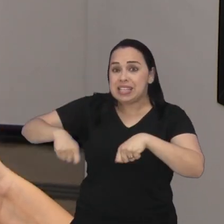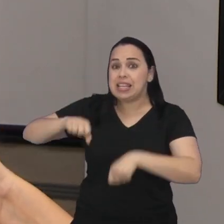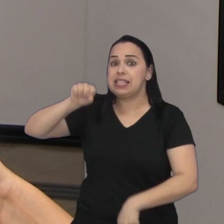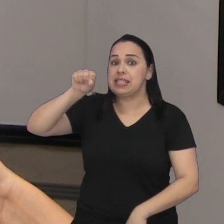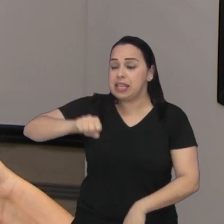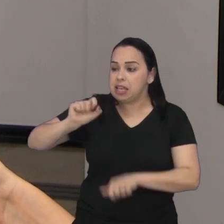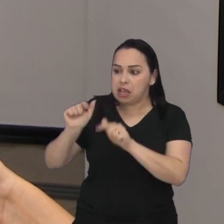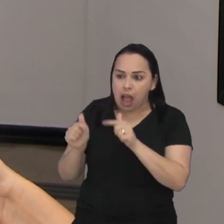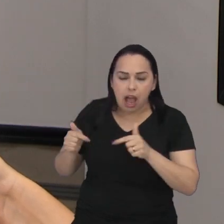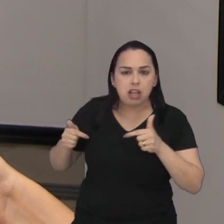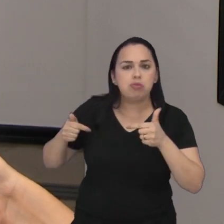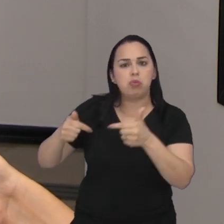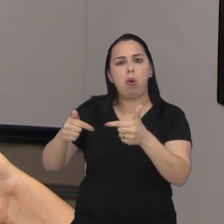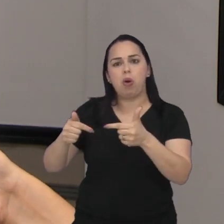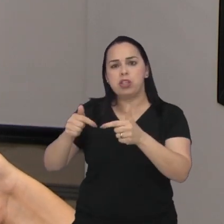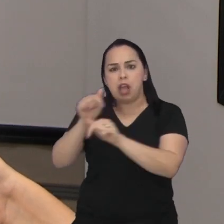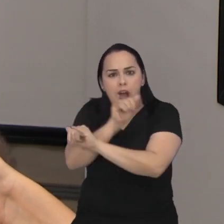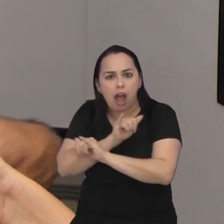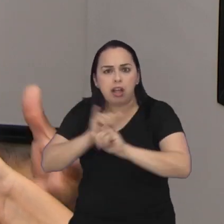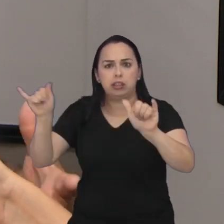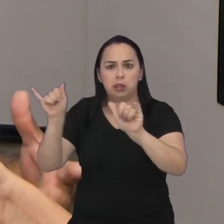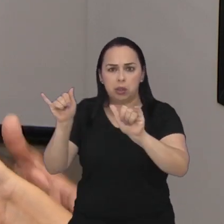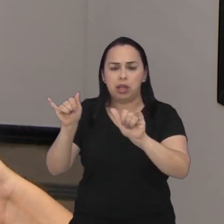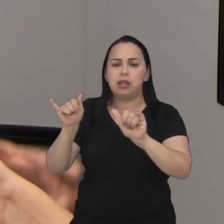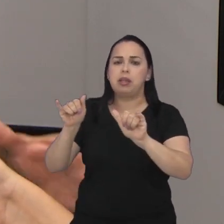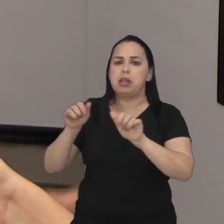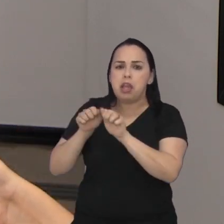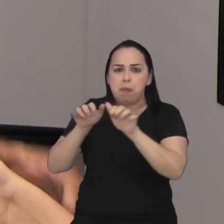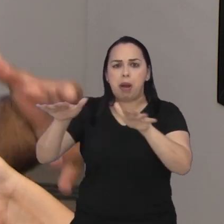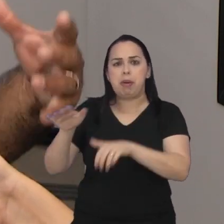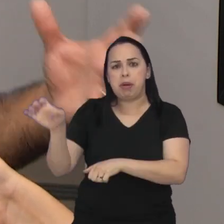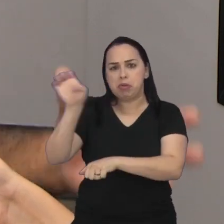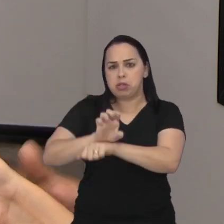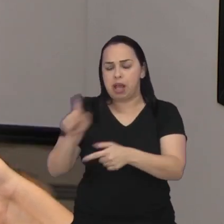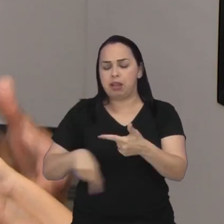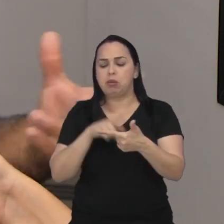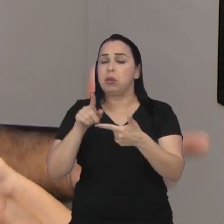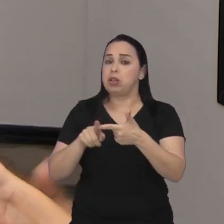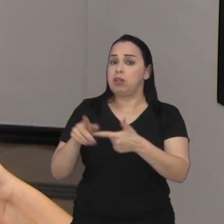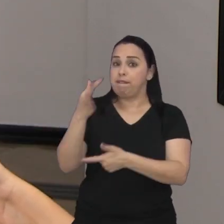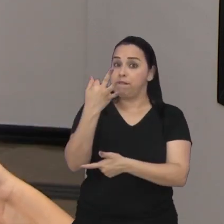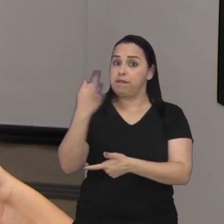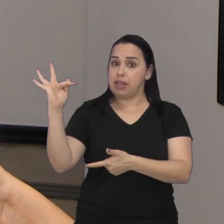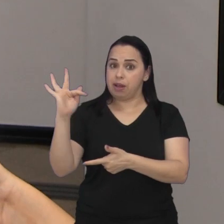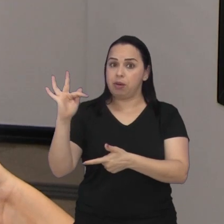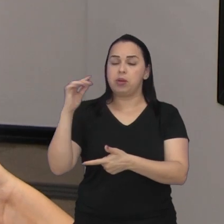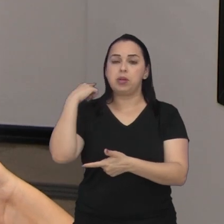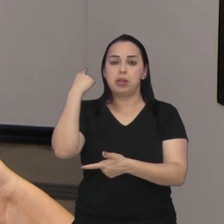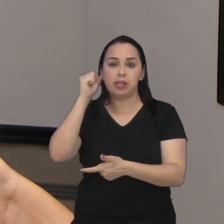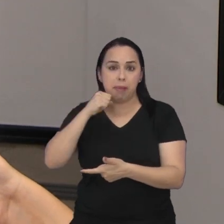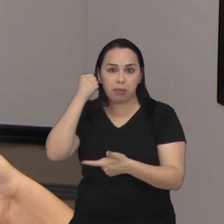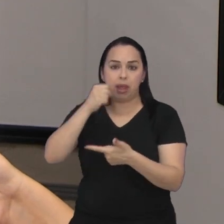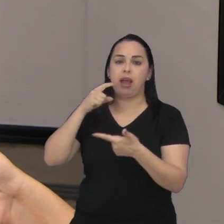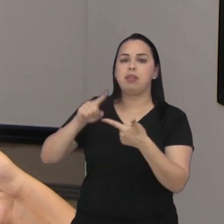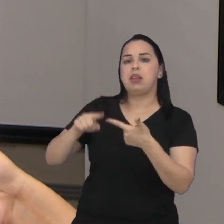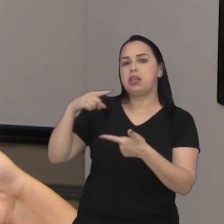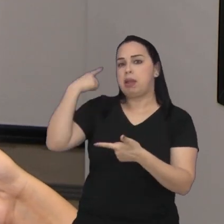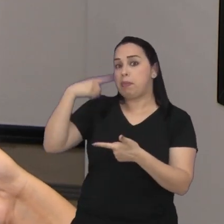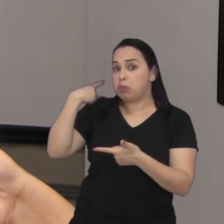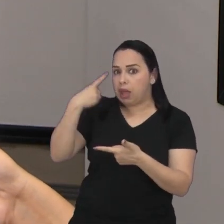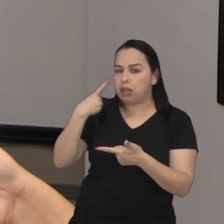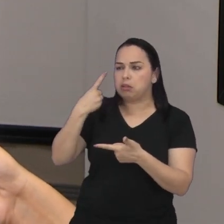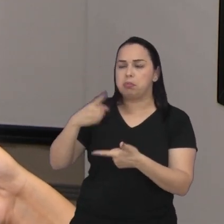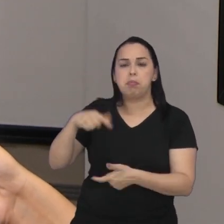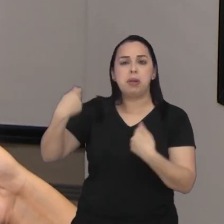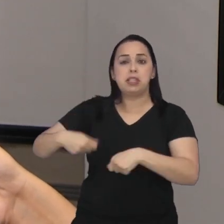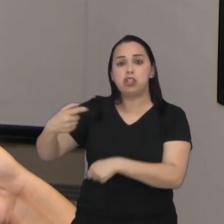necessário fazer ações no município e também estender isso para o Estado e para a União para que os senadores e deputados federais